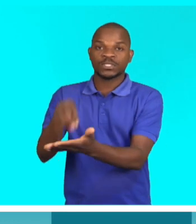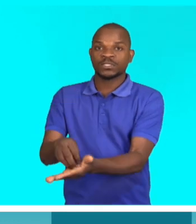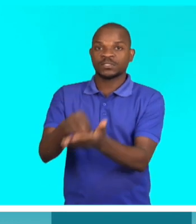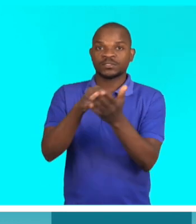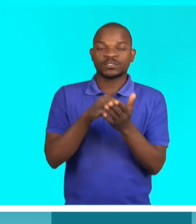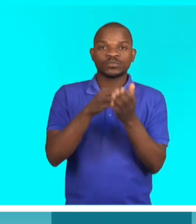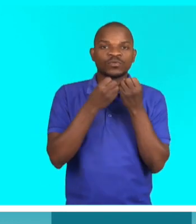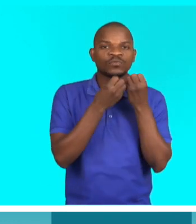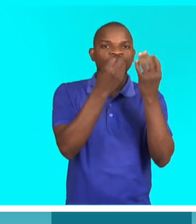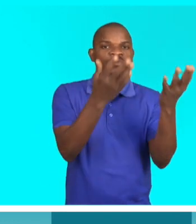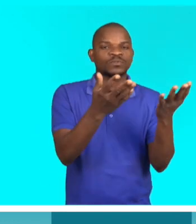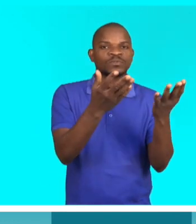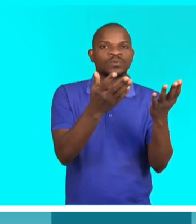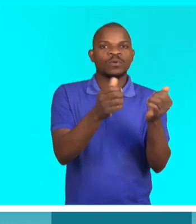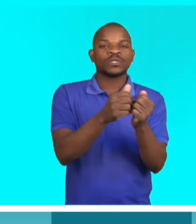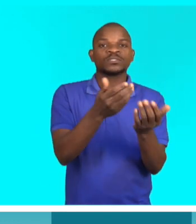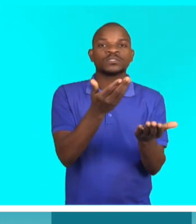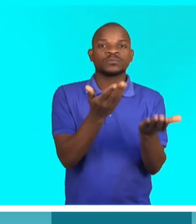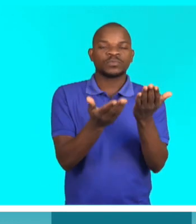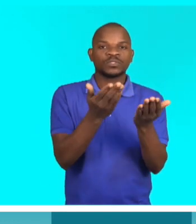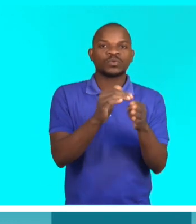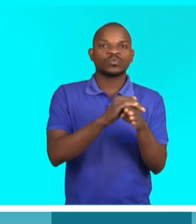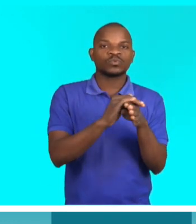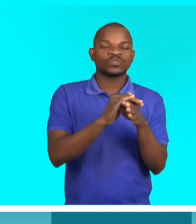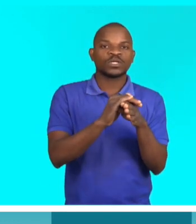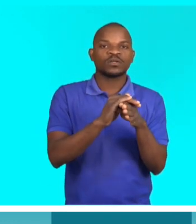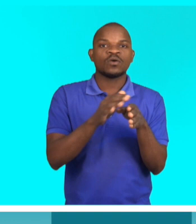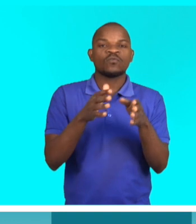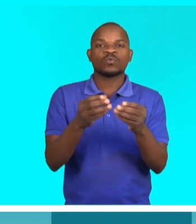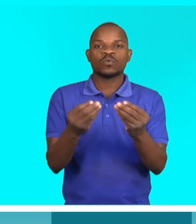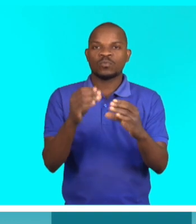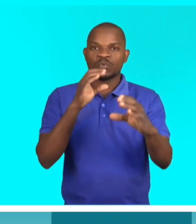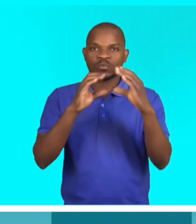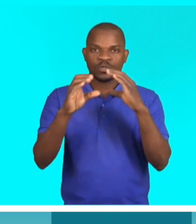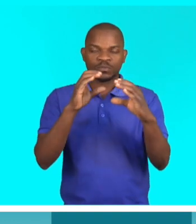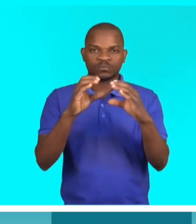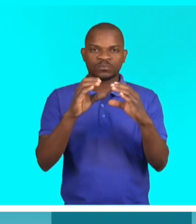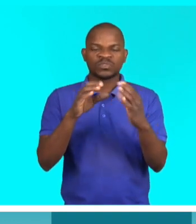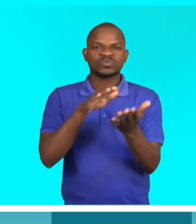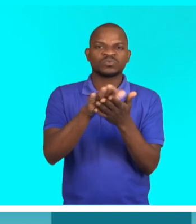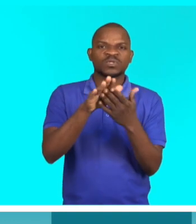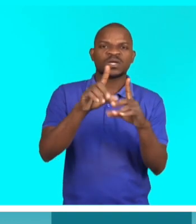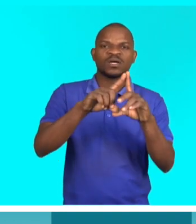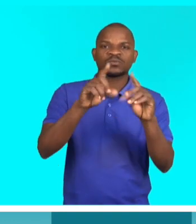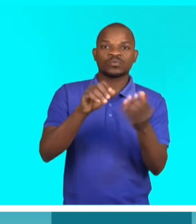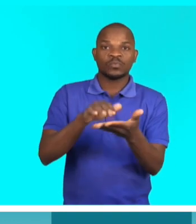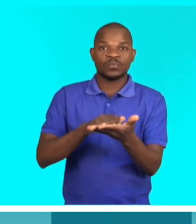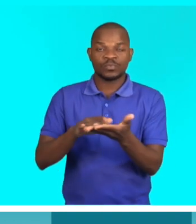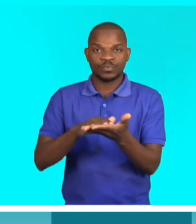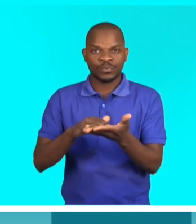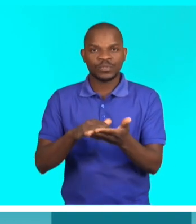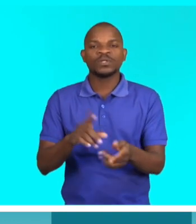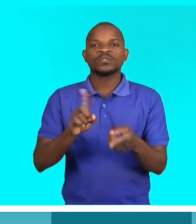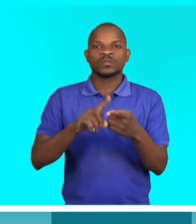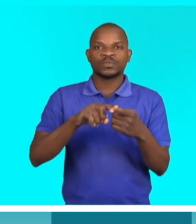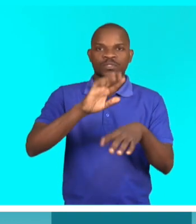estão a ser transmitidas se forem usados meios de comunicação alternativos. Estamos a falar do uso do braile,